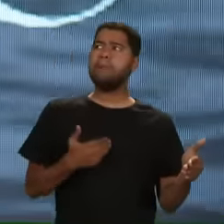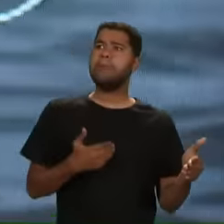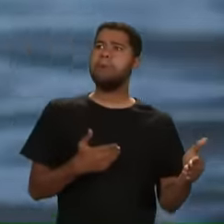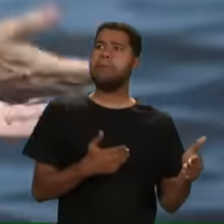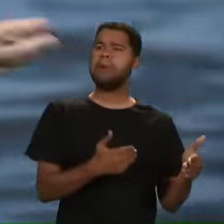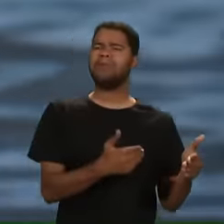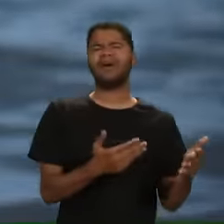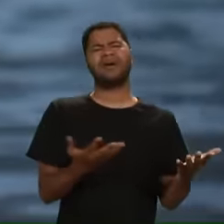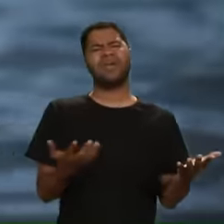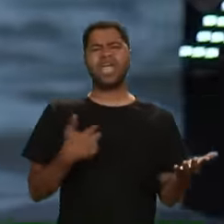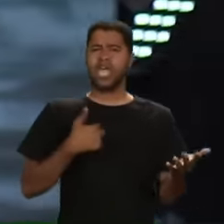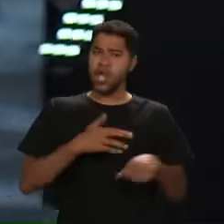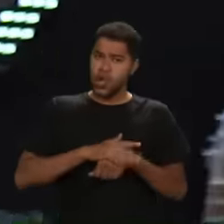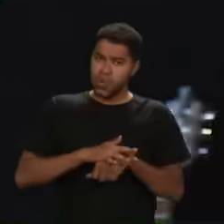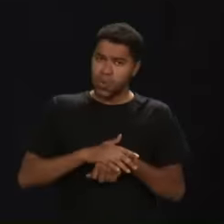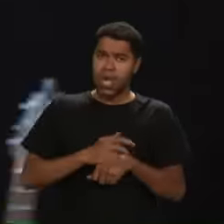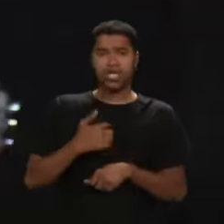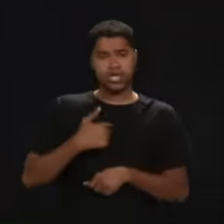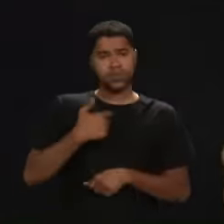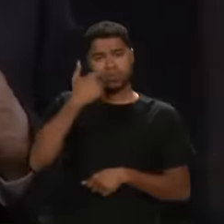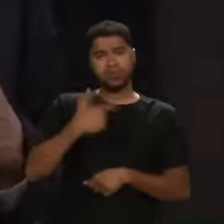Fala que eu não estou doente Eu estou